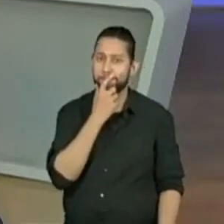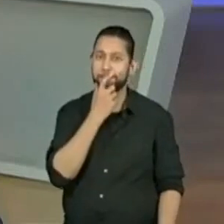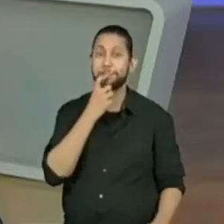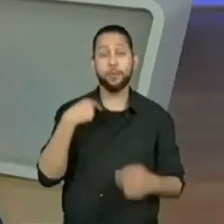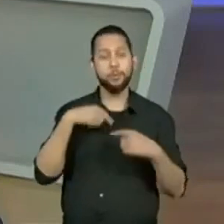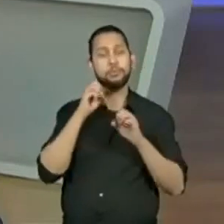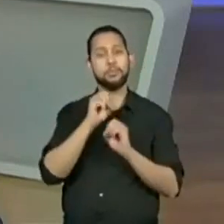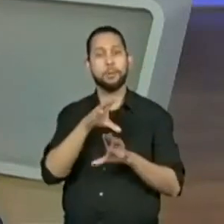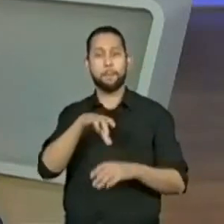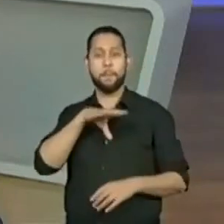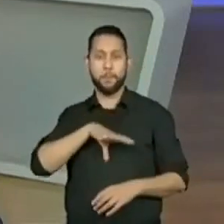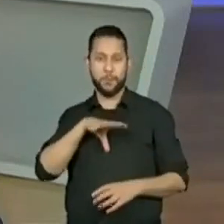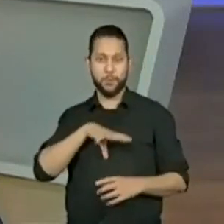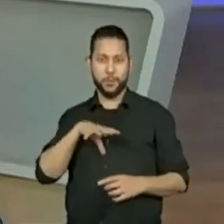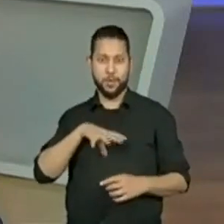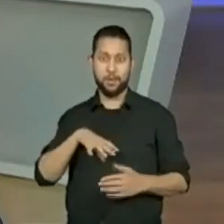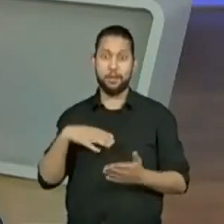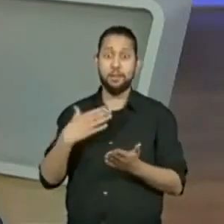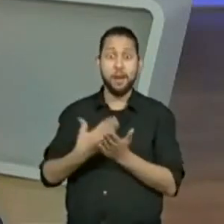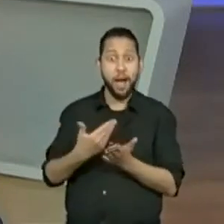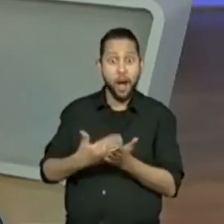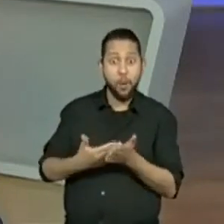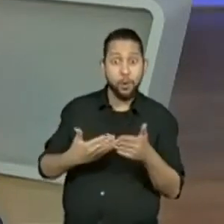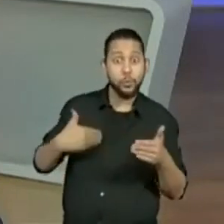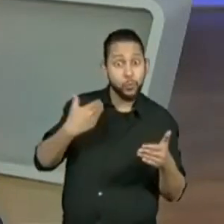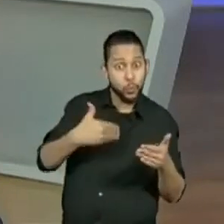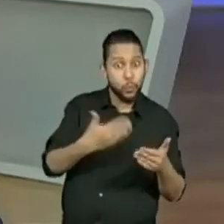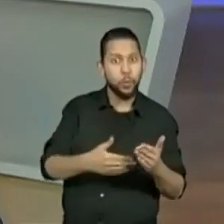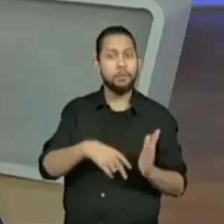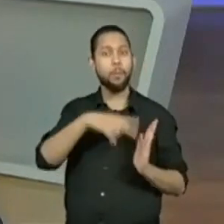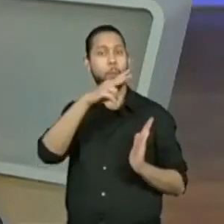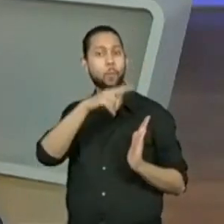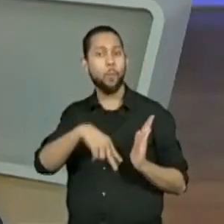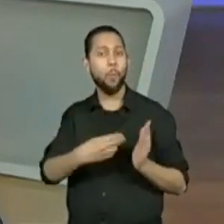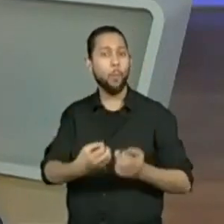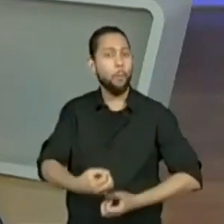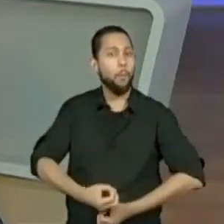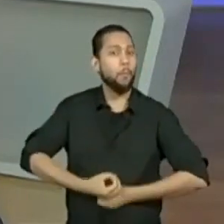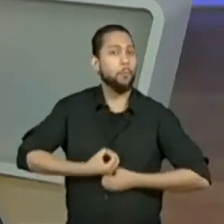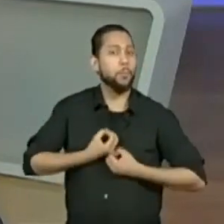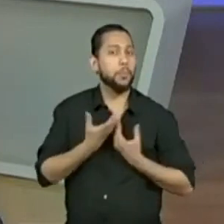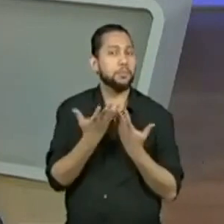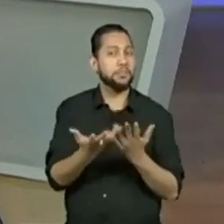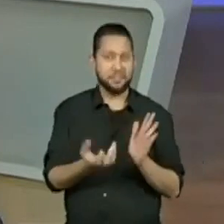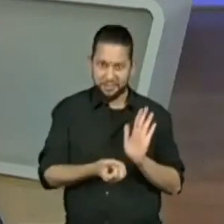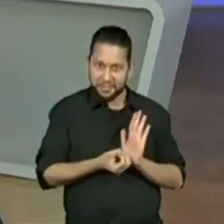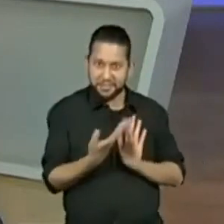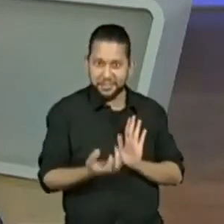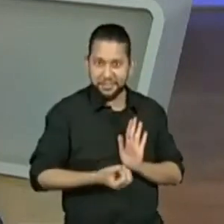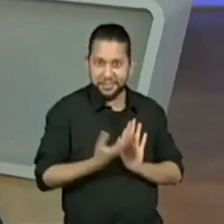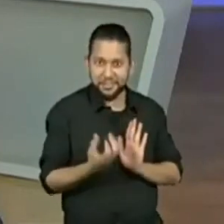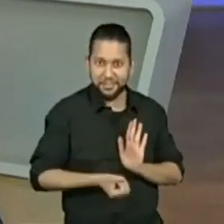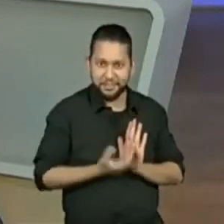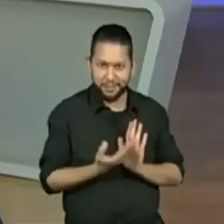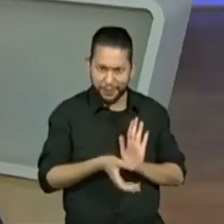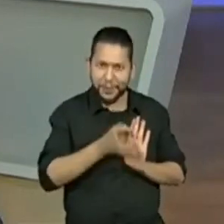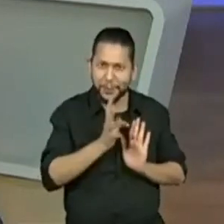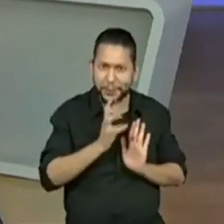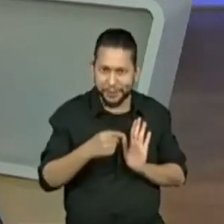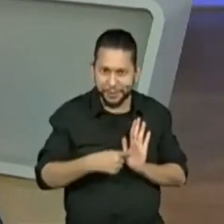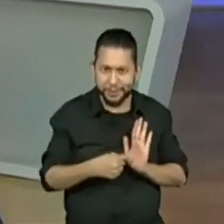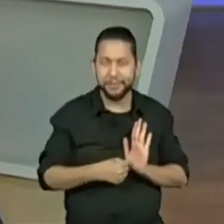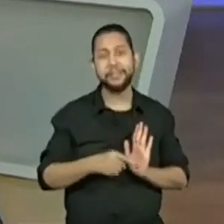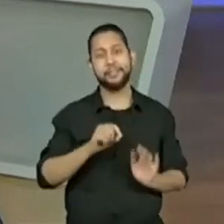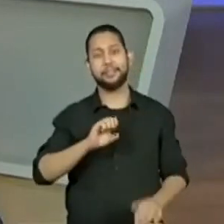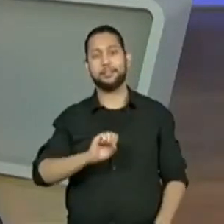sequência de língua portuguesa. Vamos ler poemas e realizar um sarau? É isso mesmo! Lembrando que são